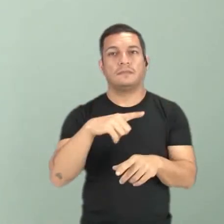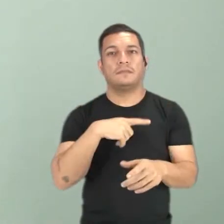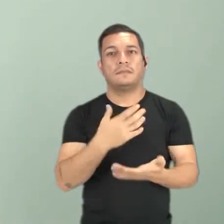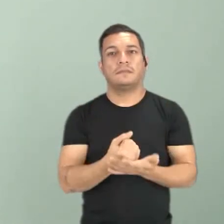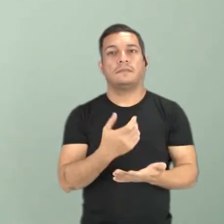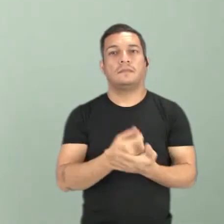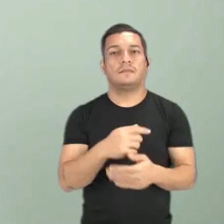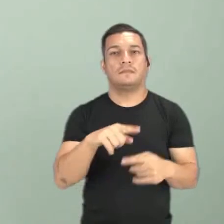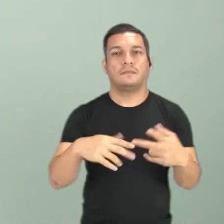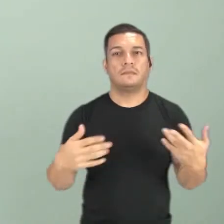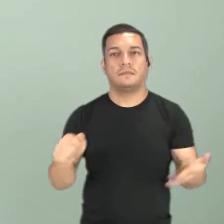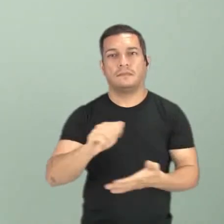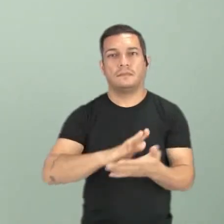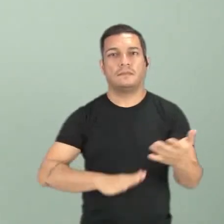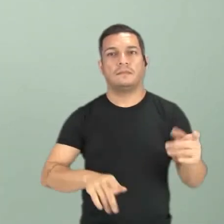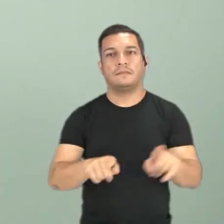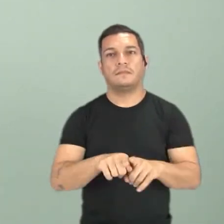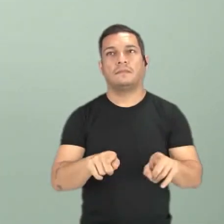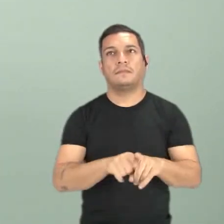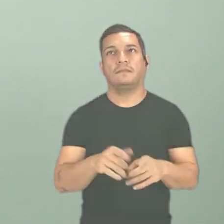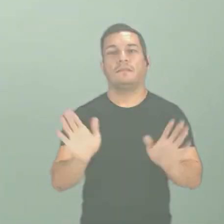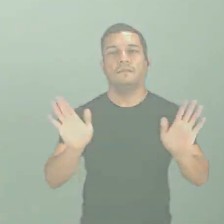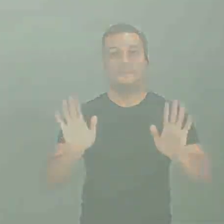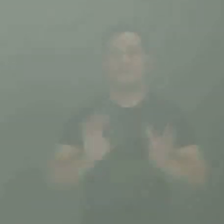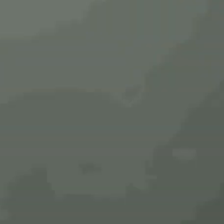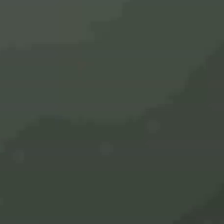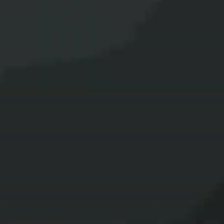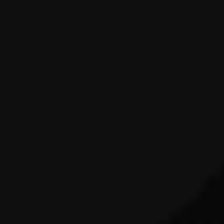acesso ao material e à atividade disponível.